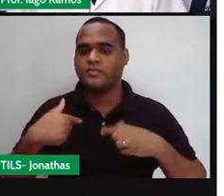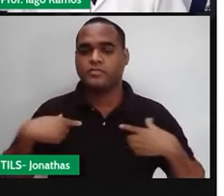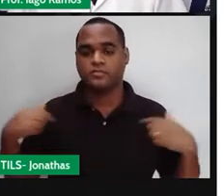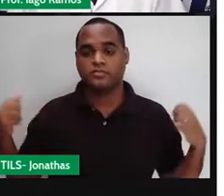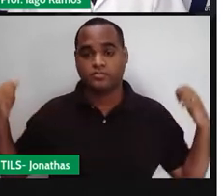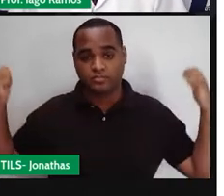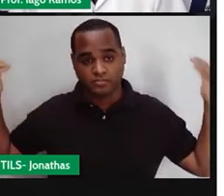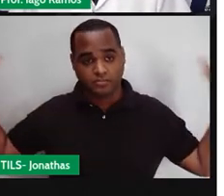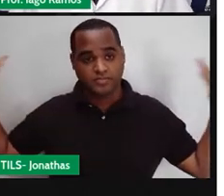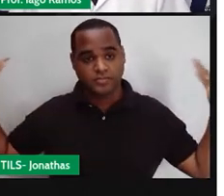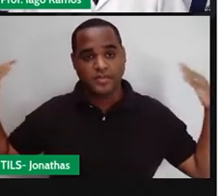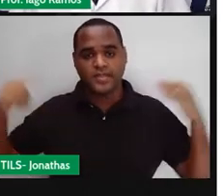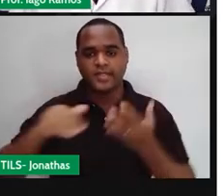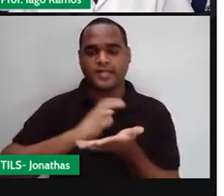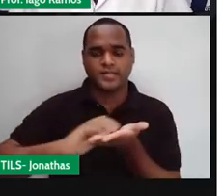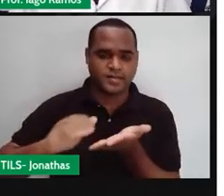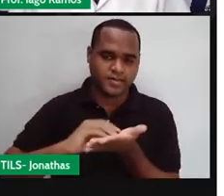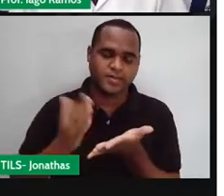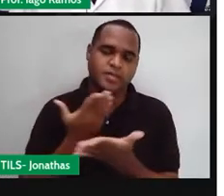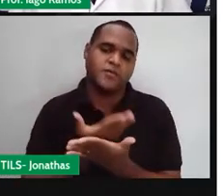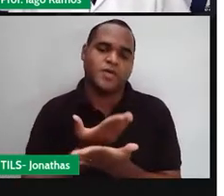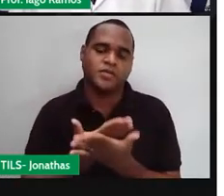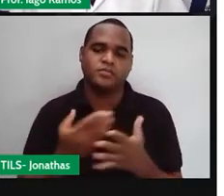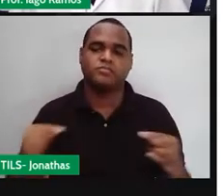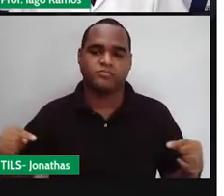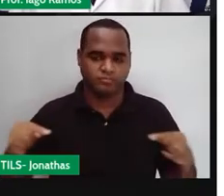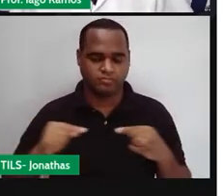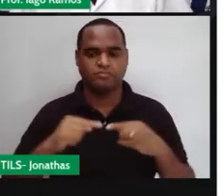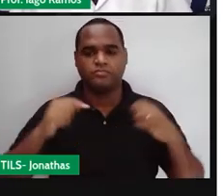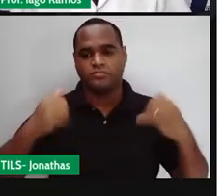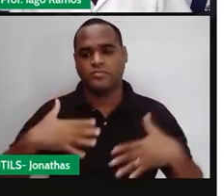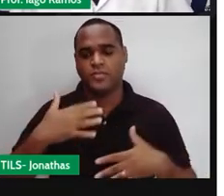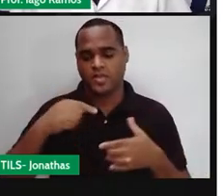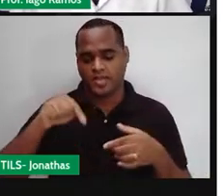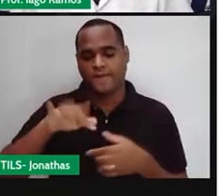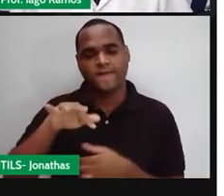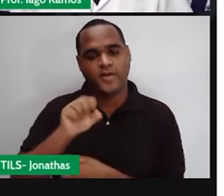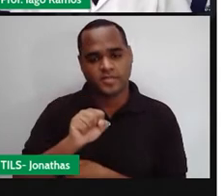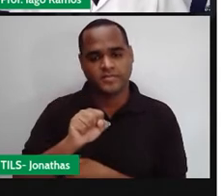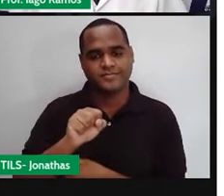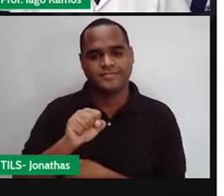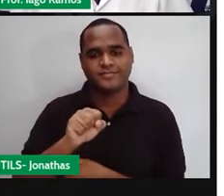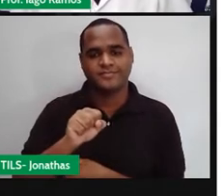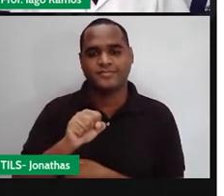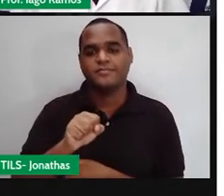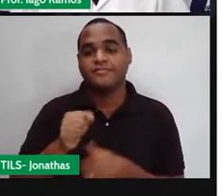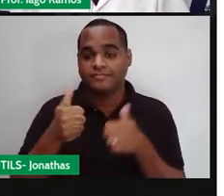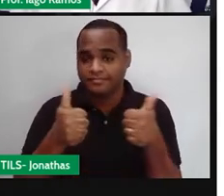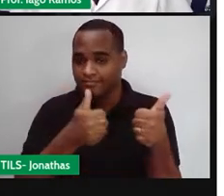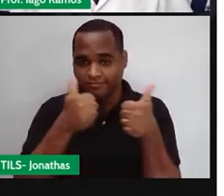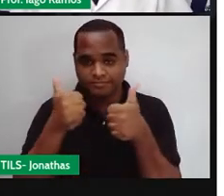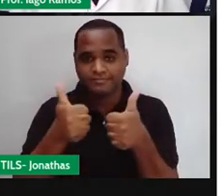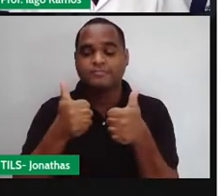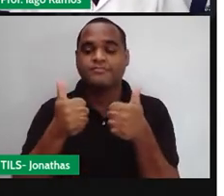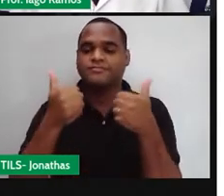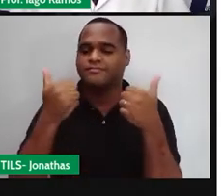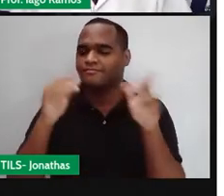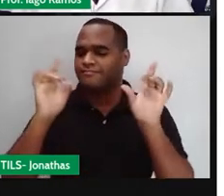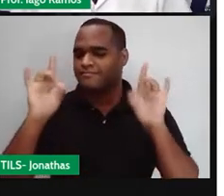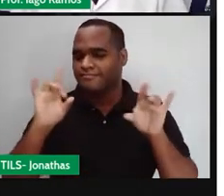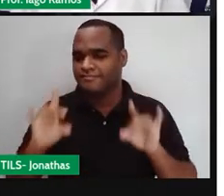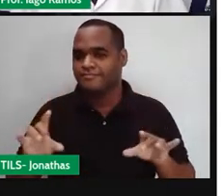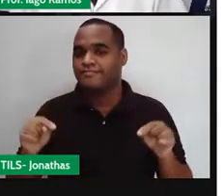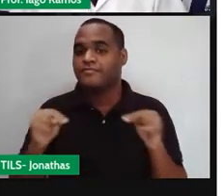o cartaz da Secretaria Municipal de Educação de Feira de Santana, tá bom? Que massa,